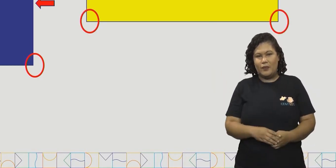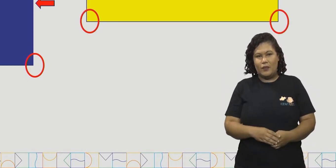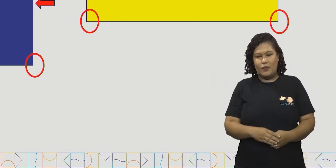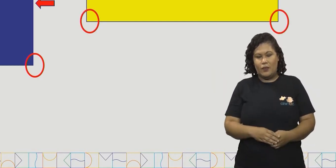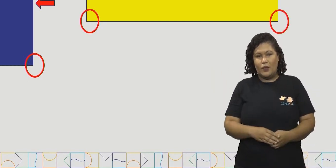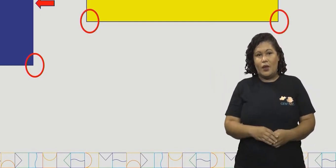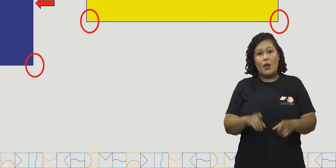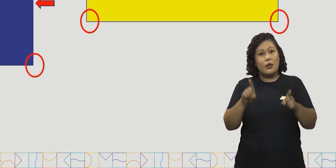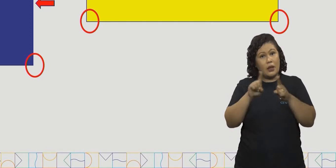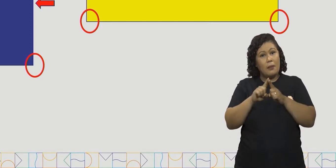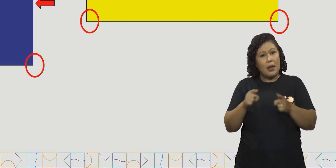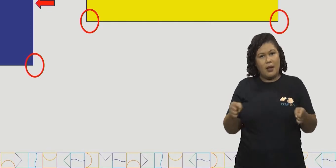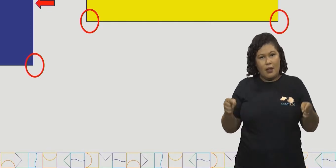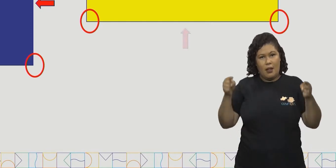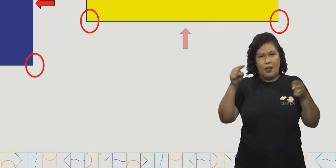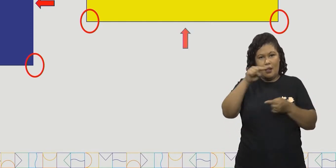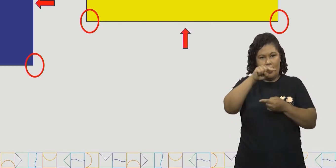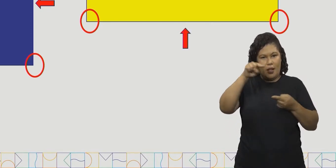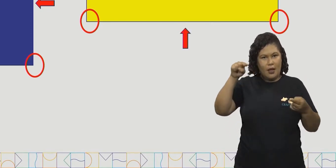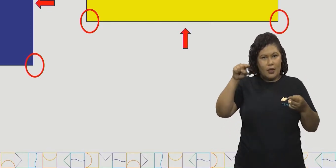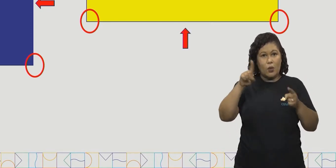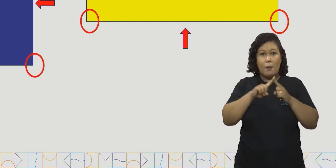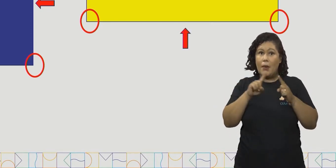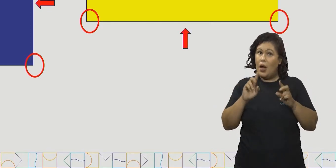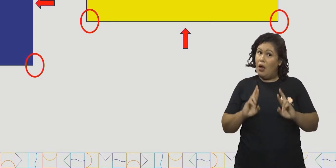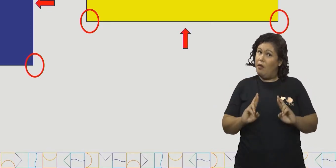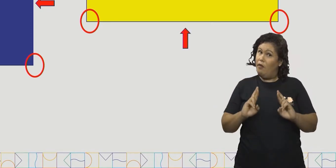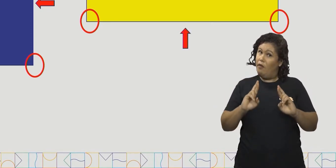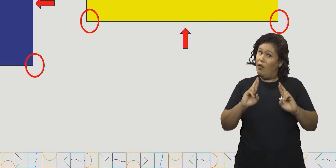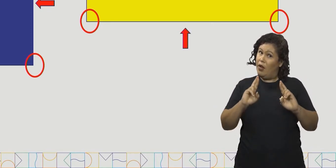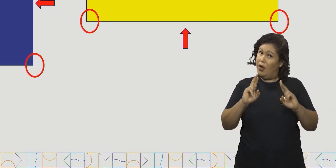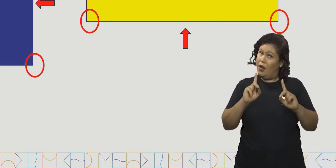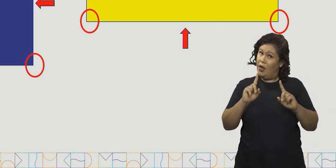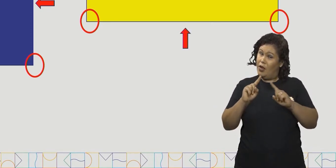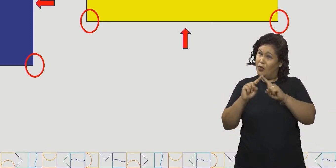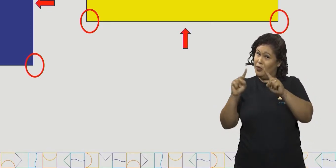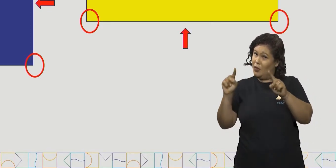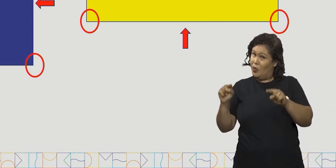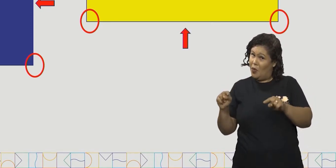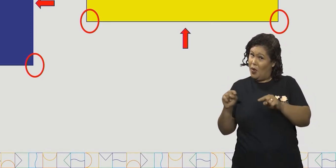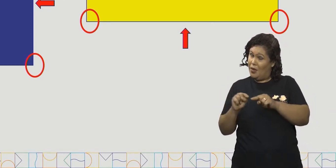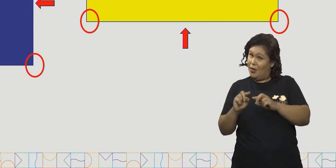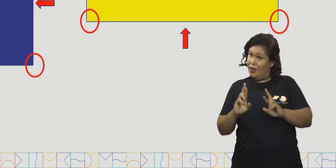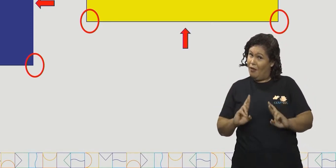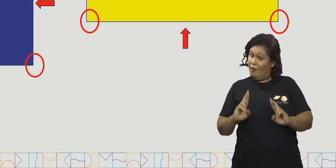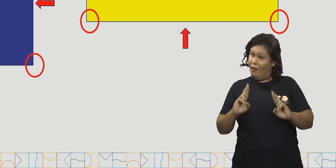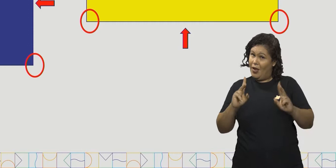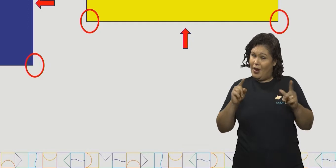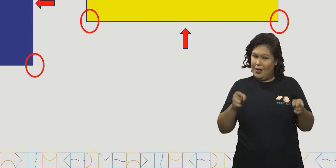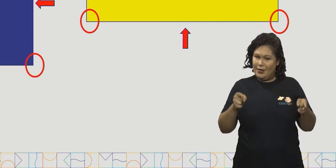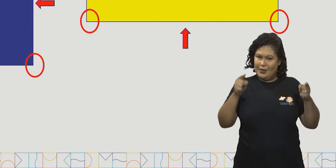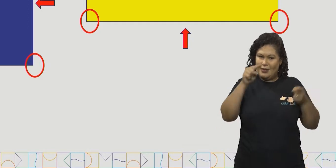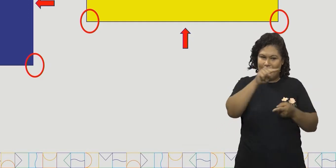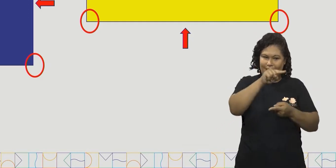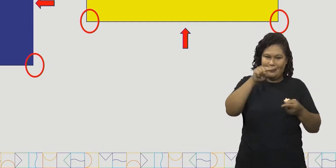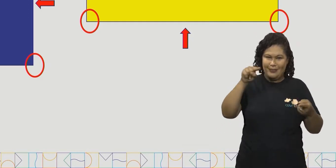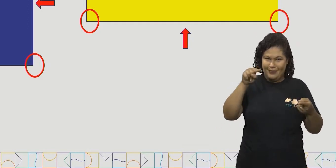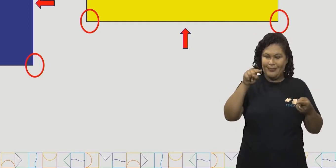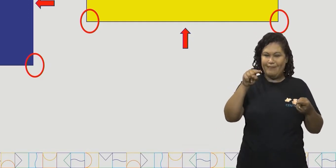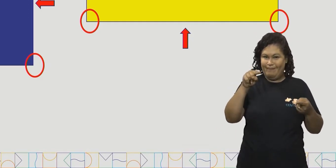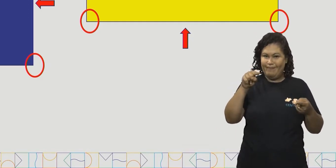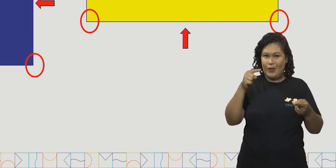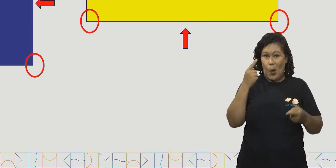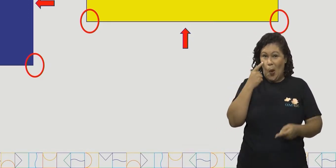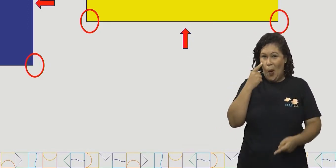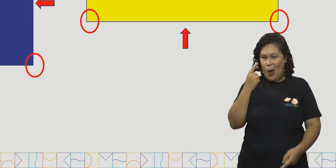quatro. E quatro lados, mas seus lados não são iguais. Ele possui dois lados de